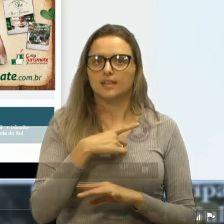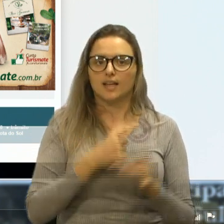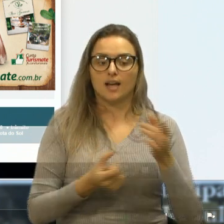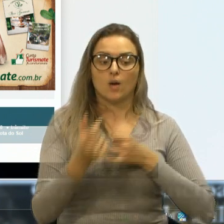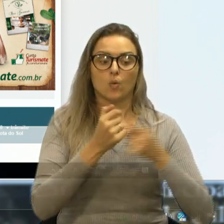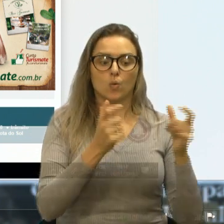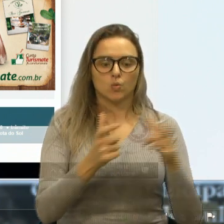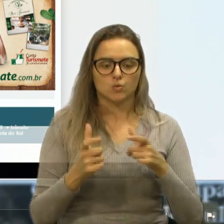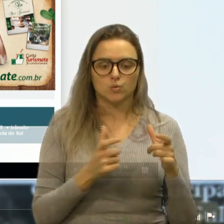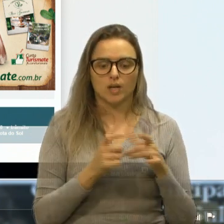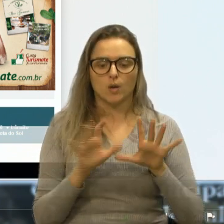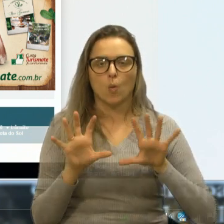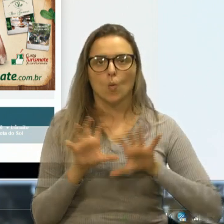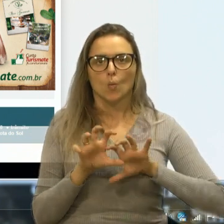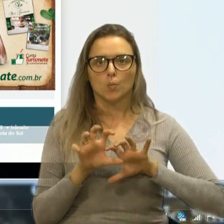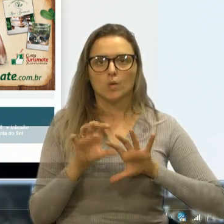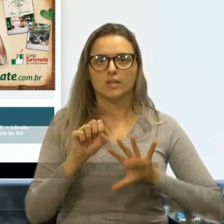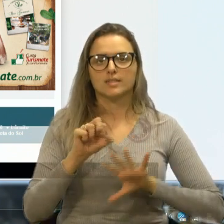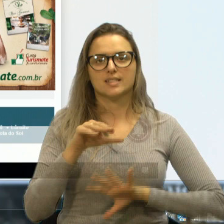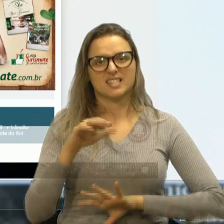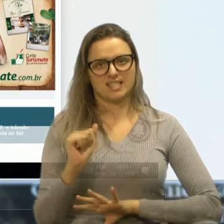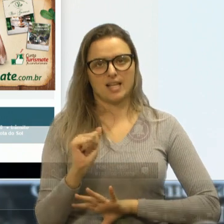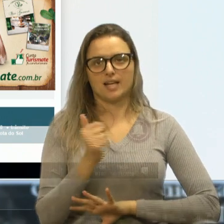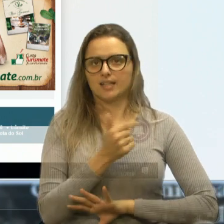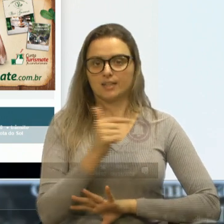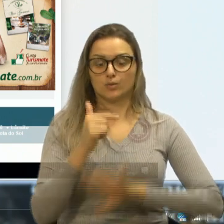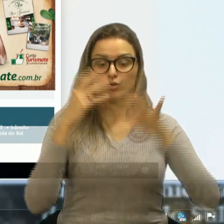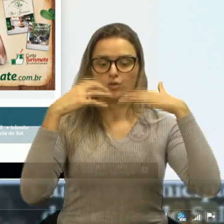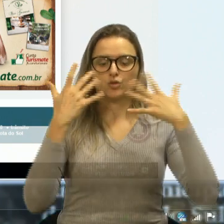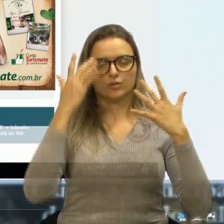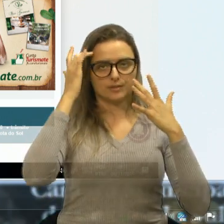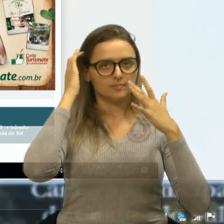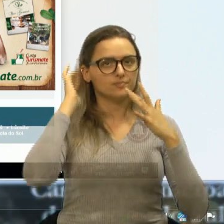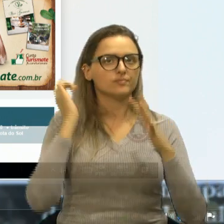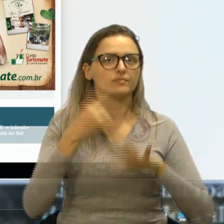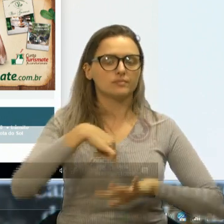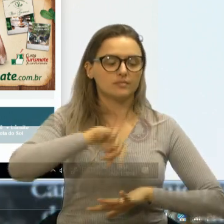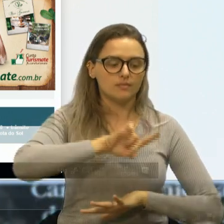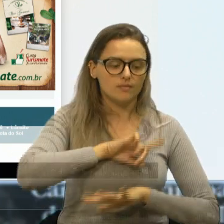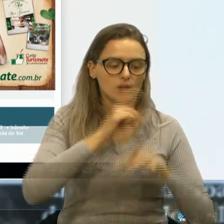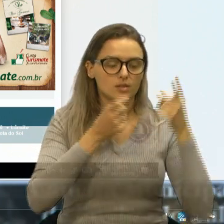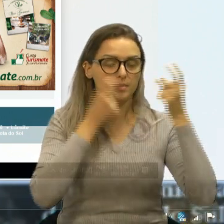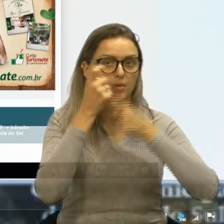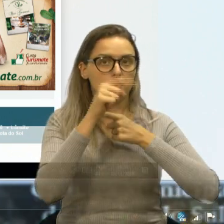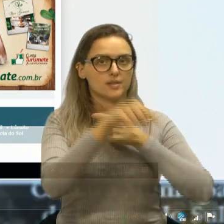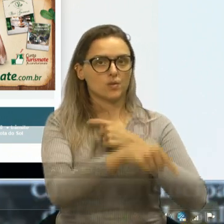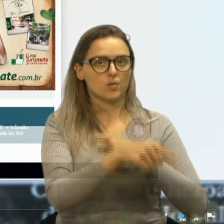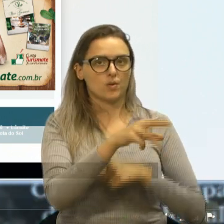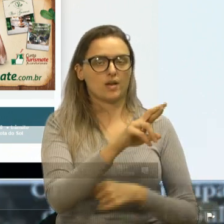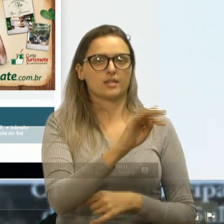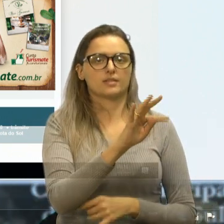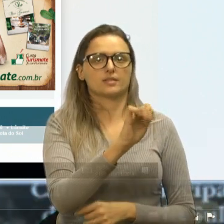reclamando de seca aqui na nossa serra. Então, a nossa preocupação é com essa parte ali também, né?